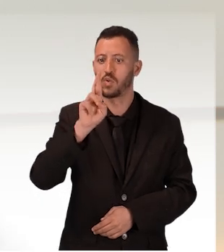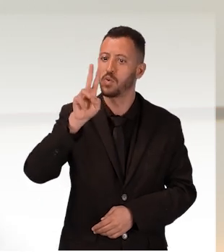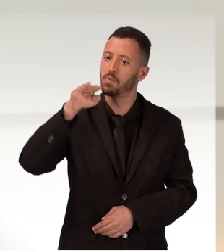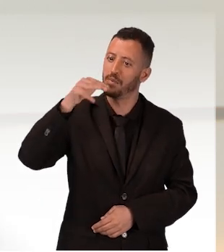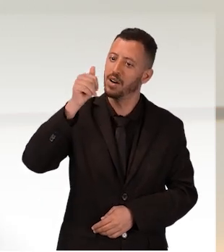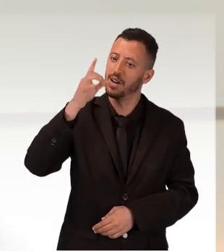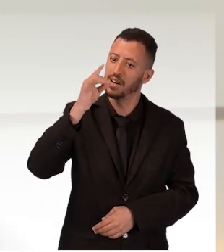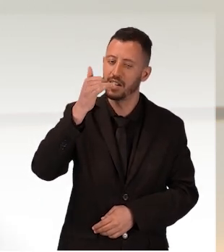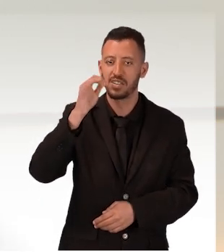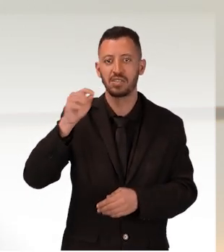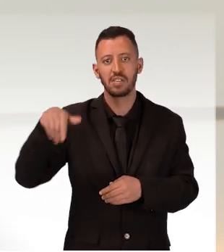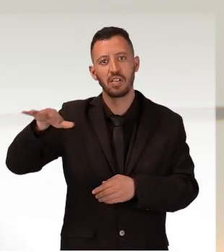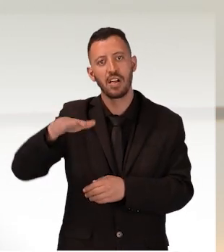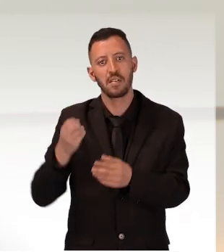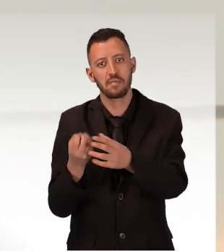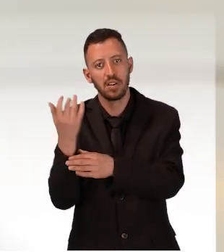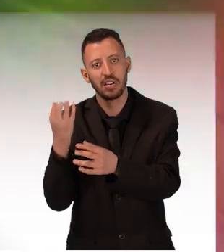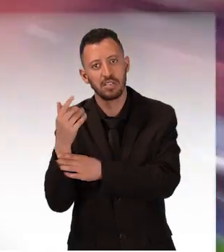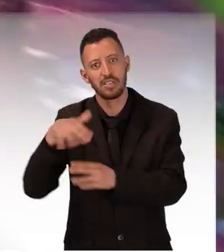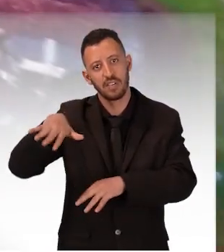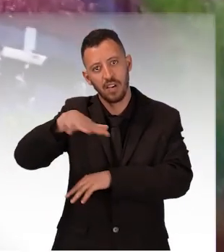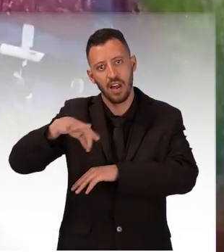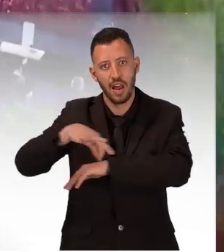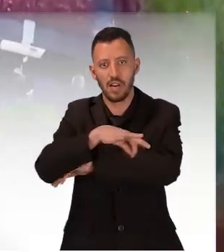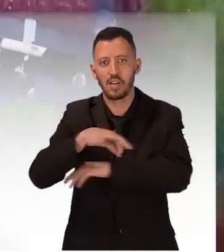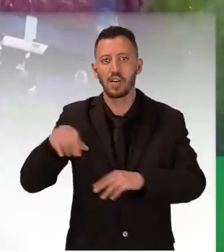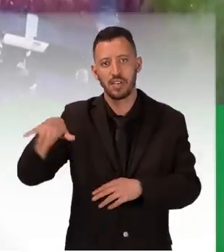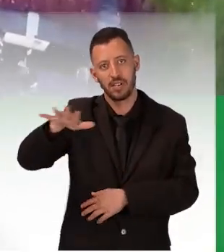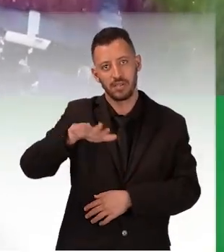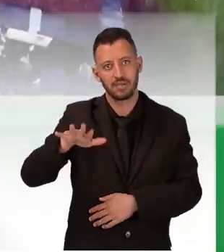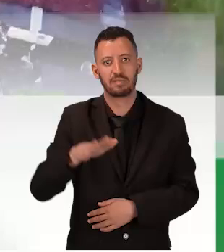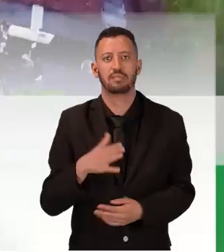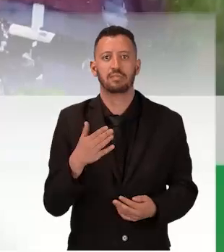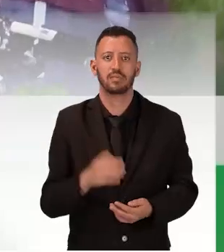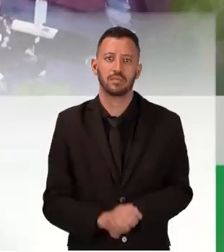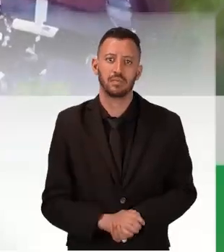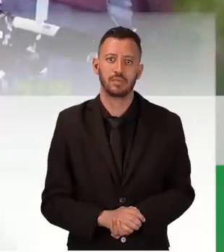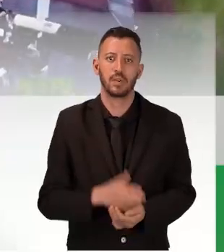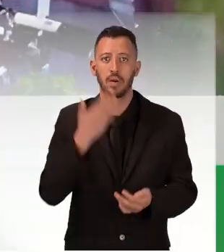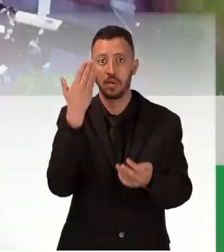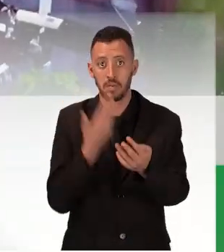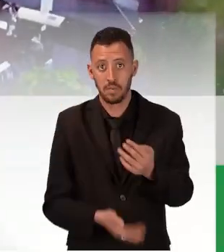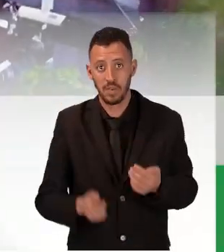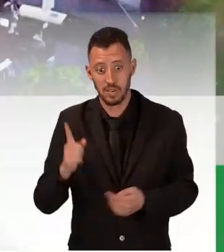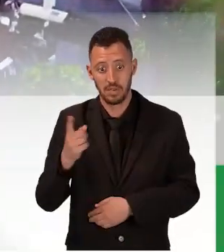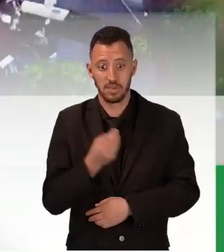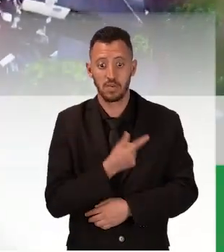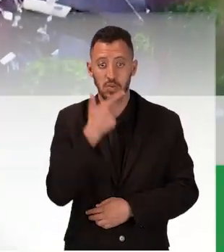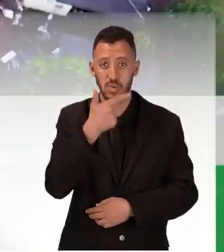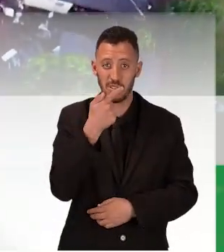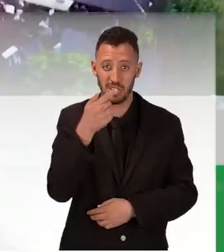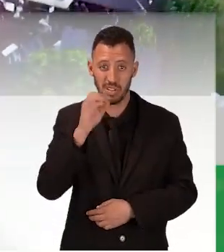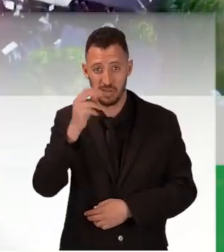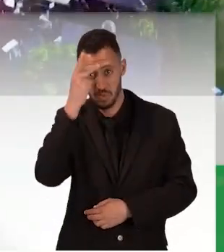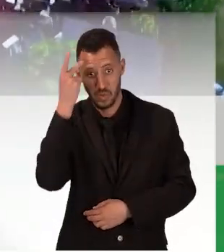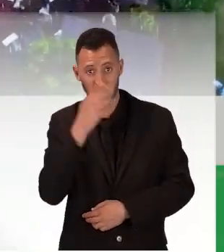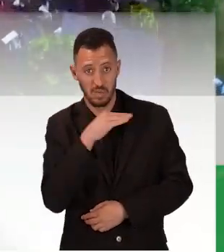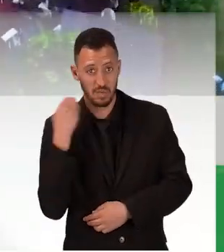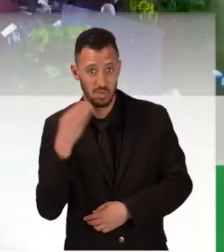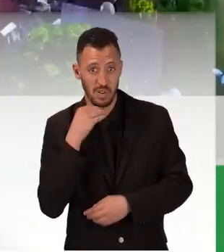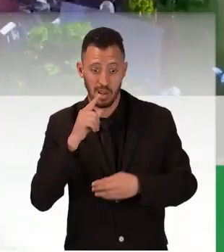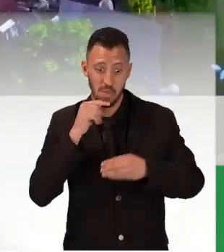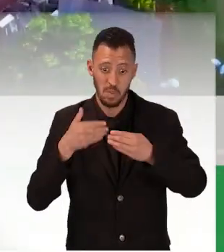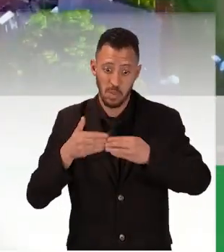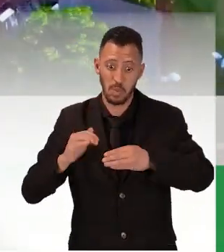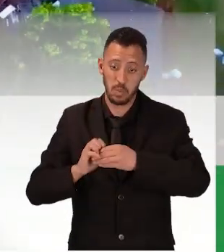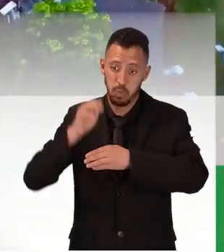de sítios arqueológicos na região. Apesar da perda de 270 vidas logo após o rompimento da